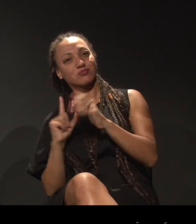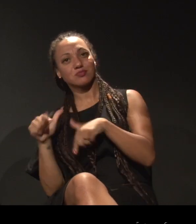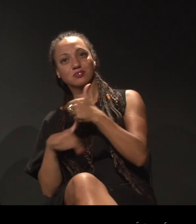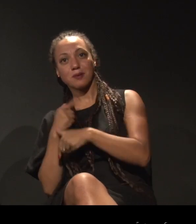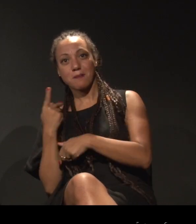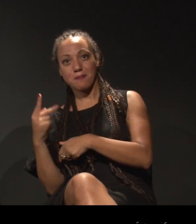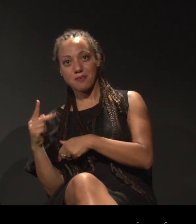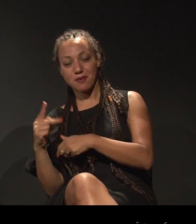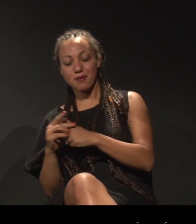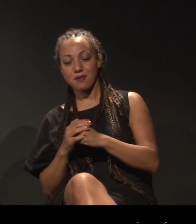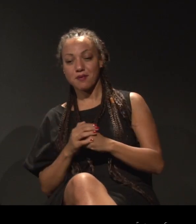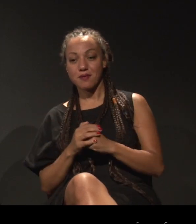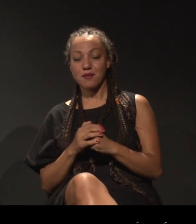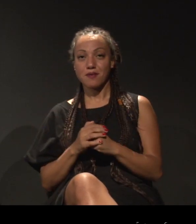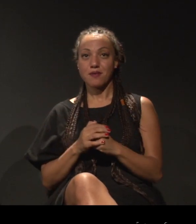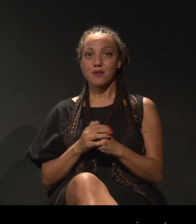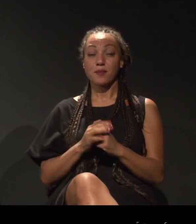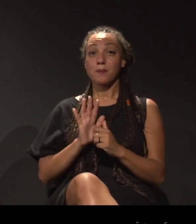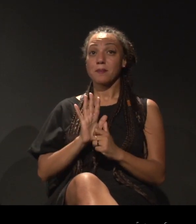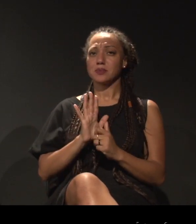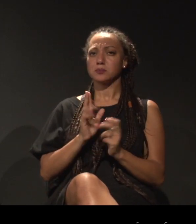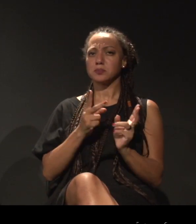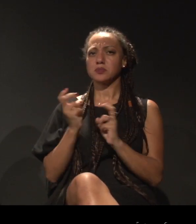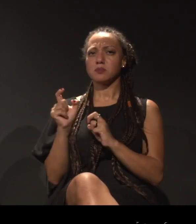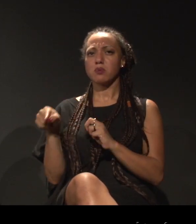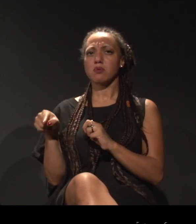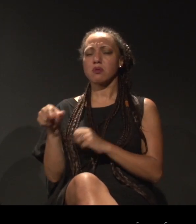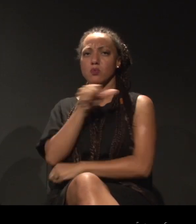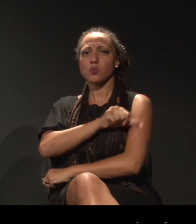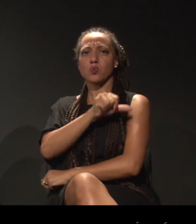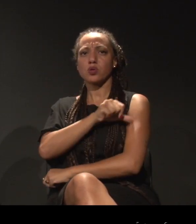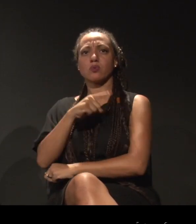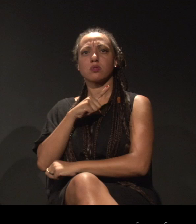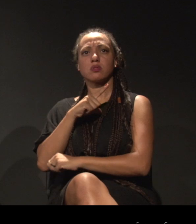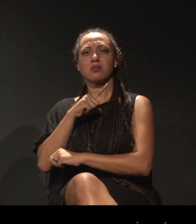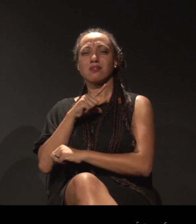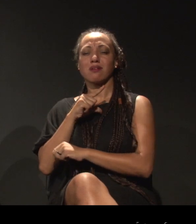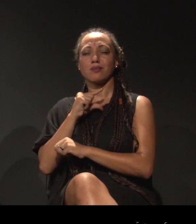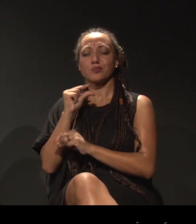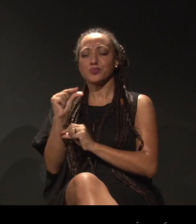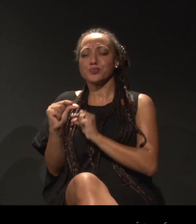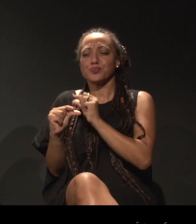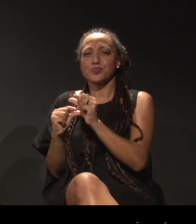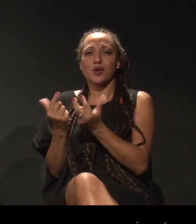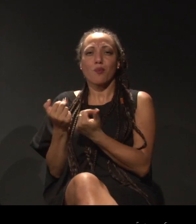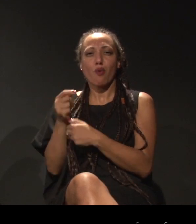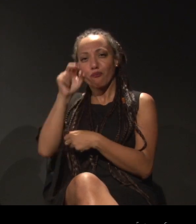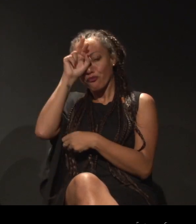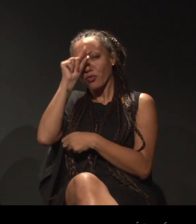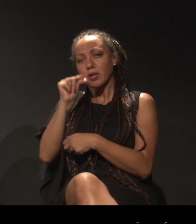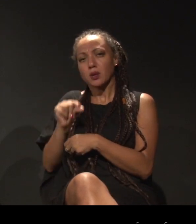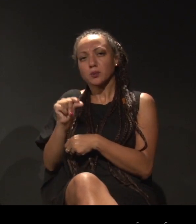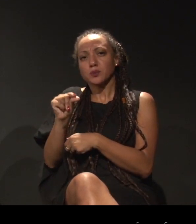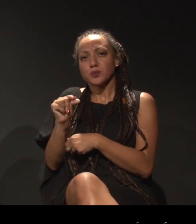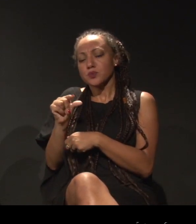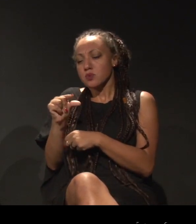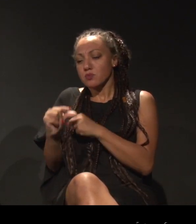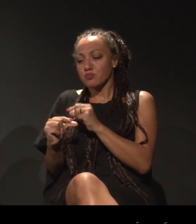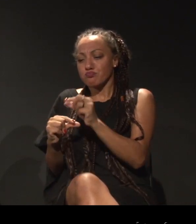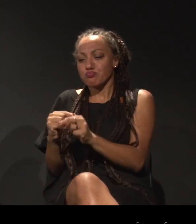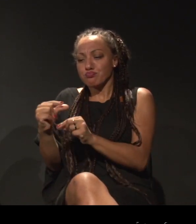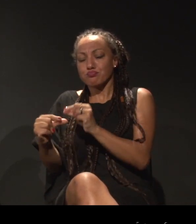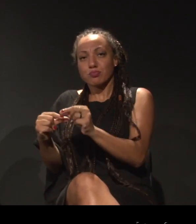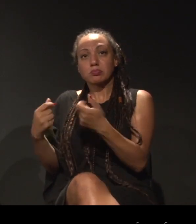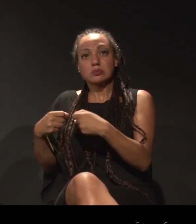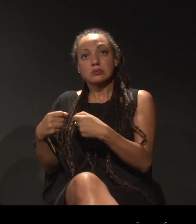trabalho. só que eu vejo que no Rio a gente está fazendo um trabalho de formiga, bem inicial, onde a gente precisa